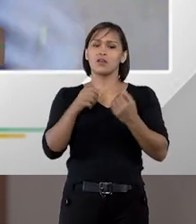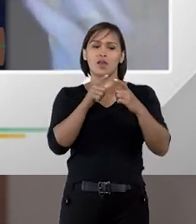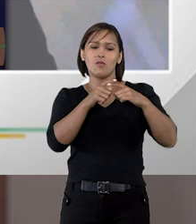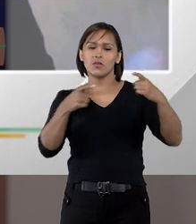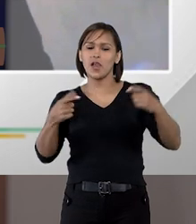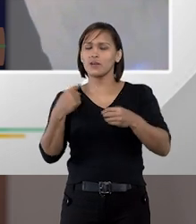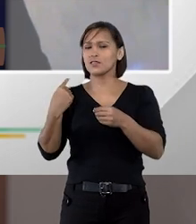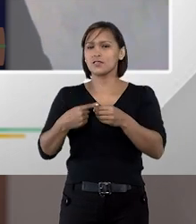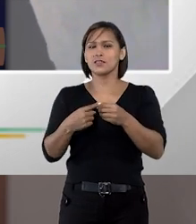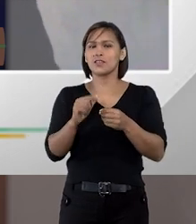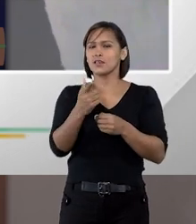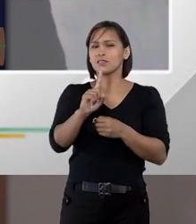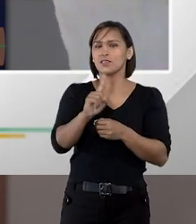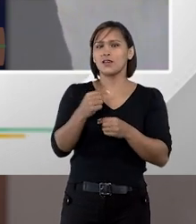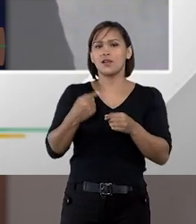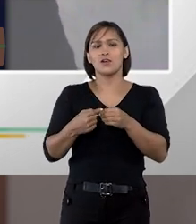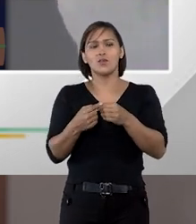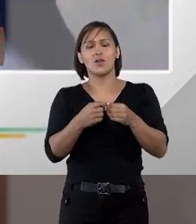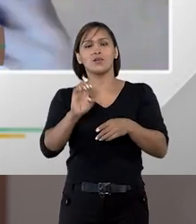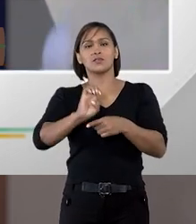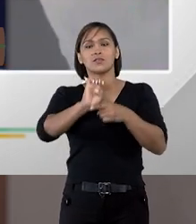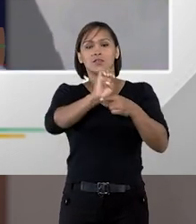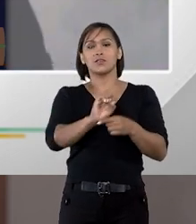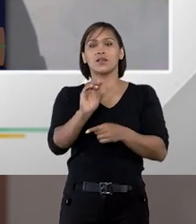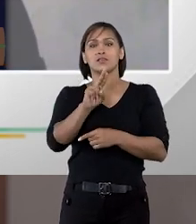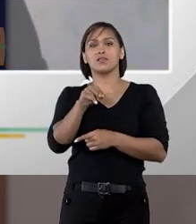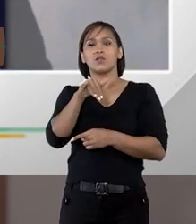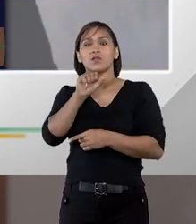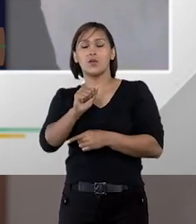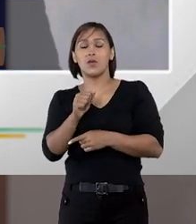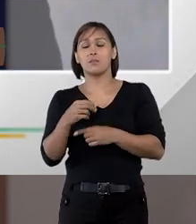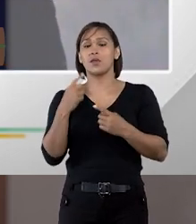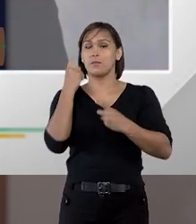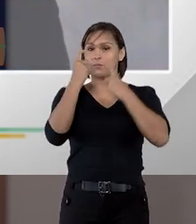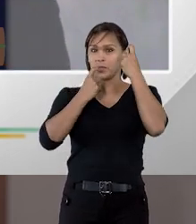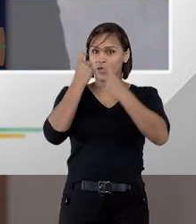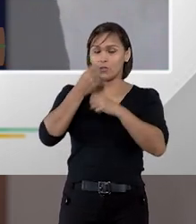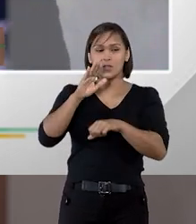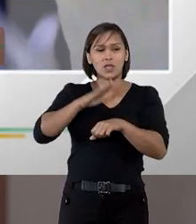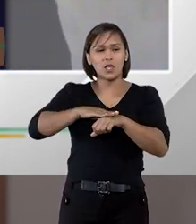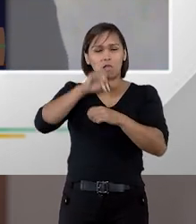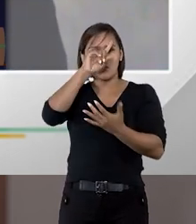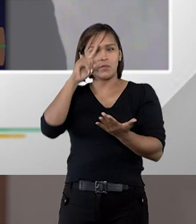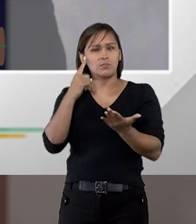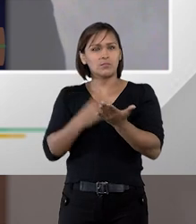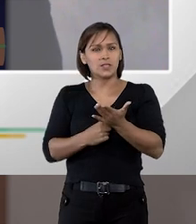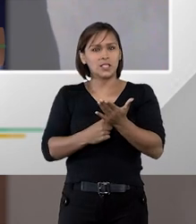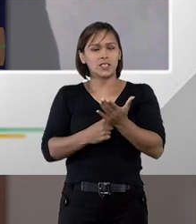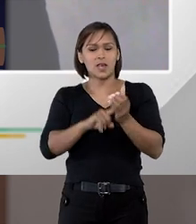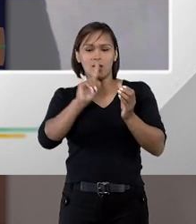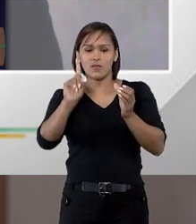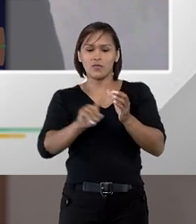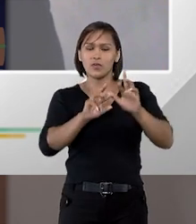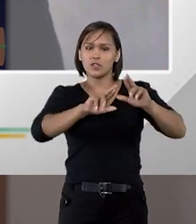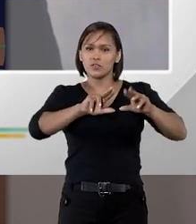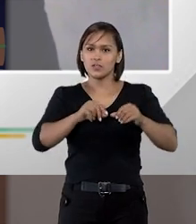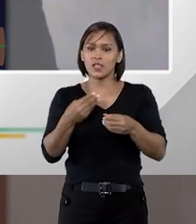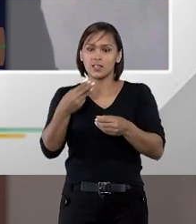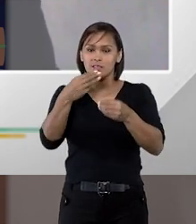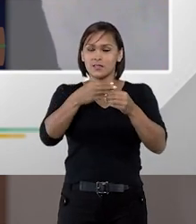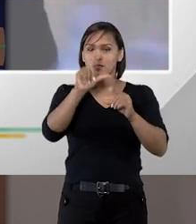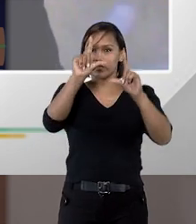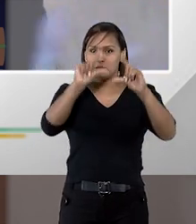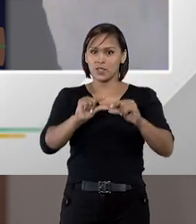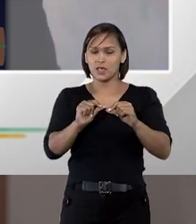aos grandes municípios, não me refiro aqui aos estados, à União Federal. A minha preocupação é como aplicar esse princípio da segregação de funções em